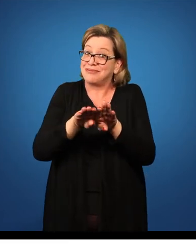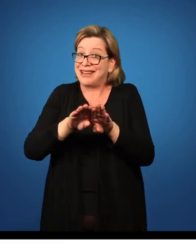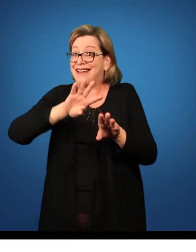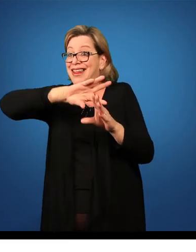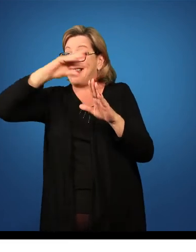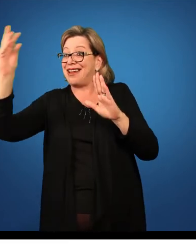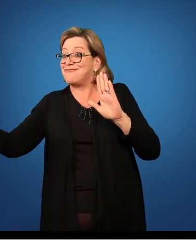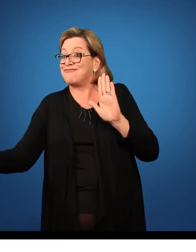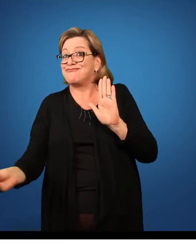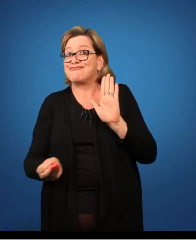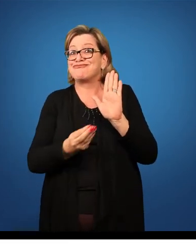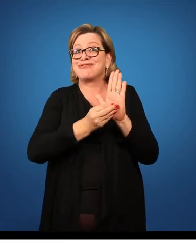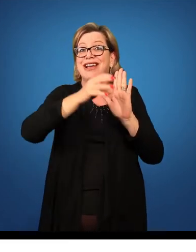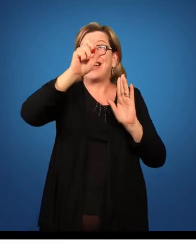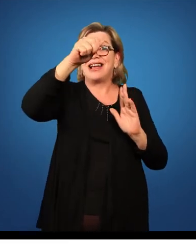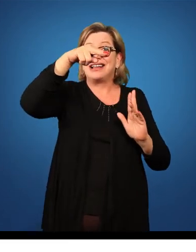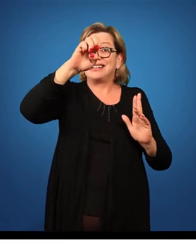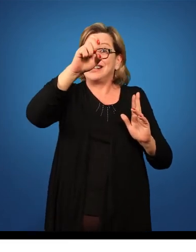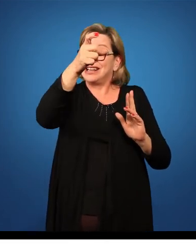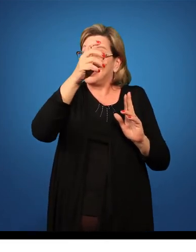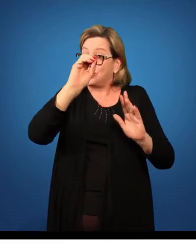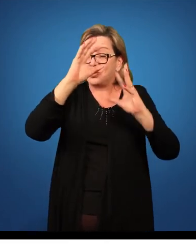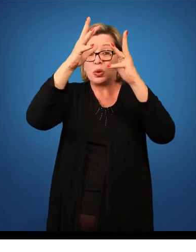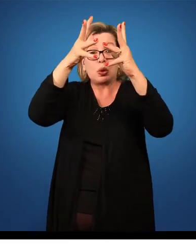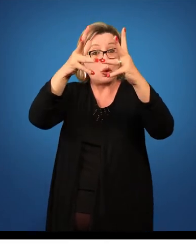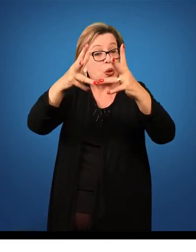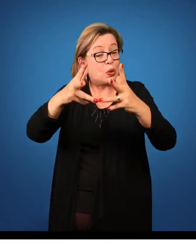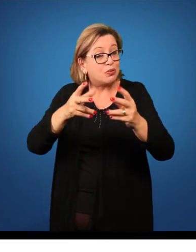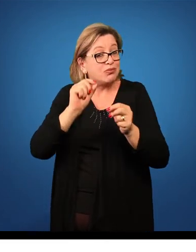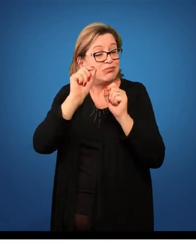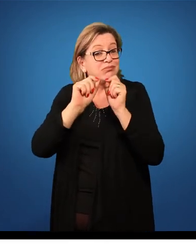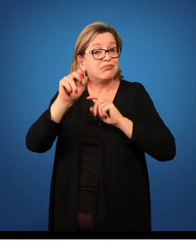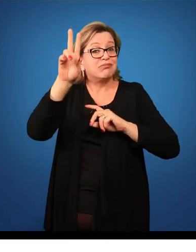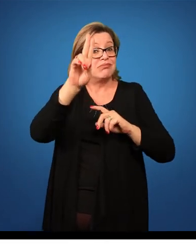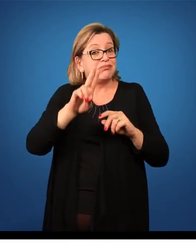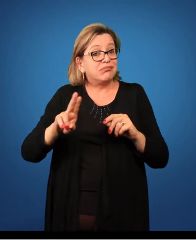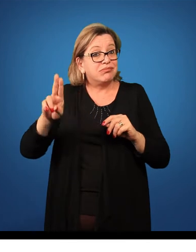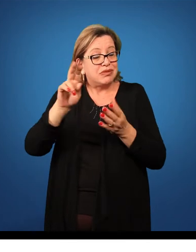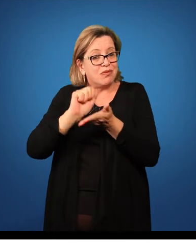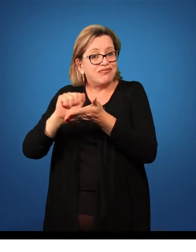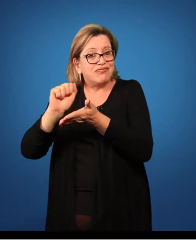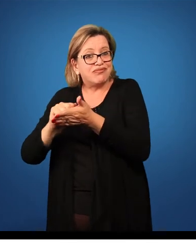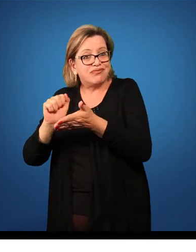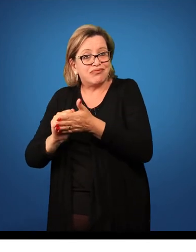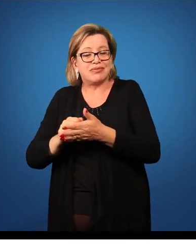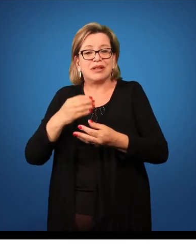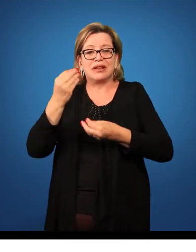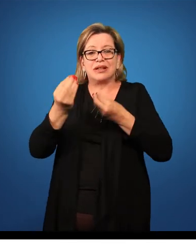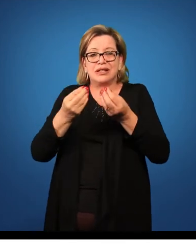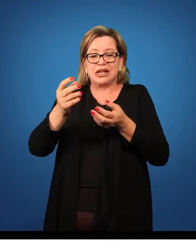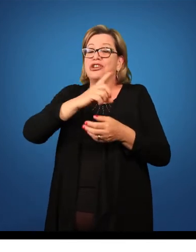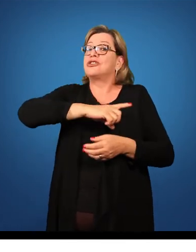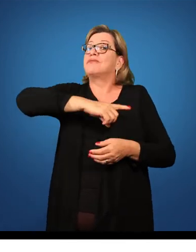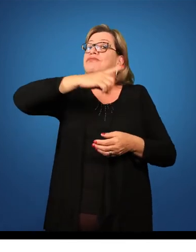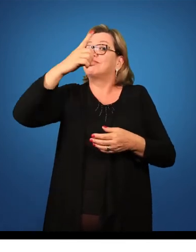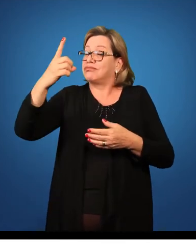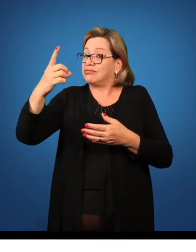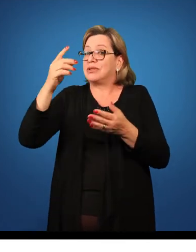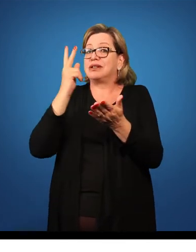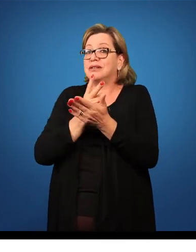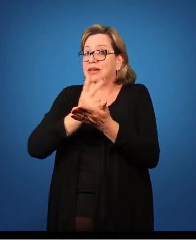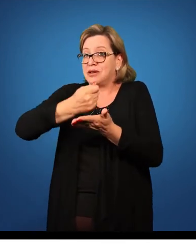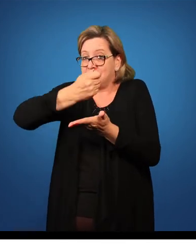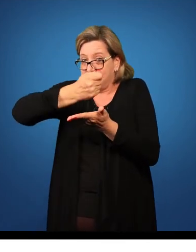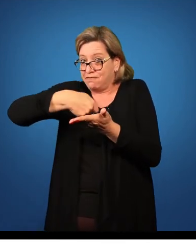da fase 1 todos os formulários destinados a essa fase, preenchidos, datados e sempre